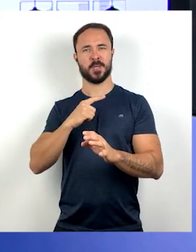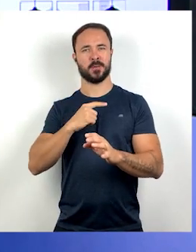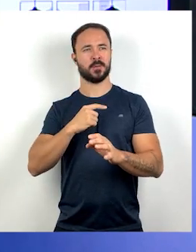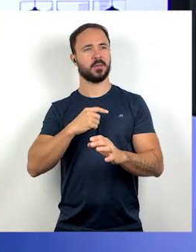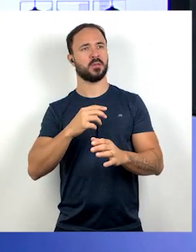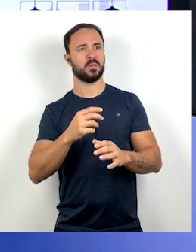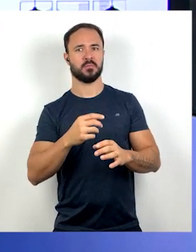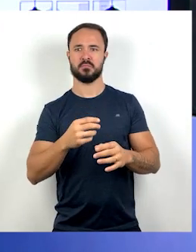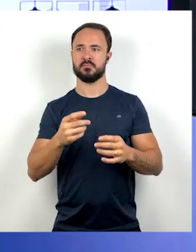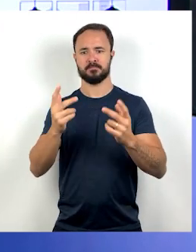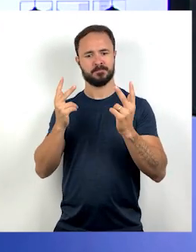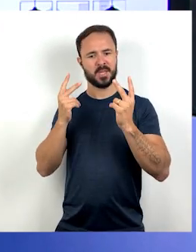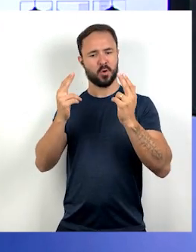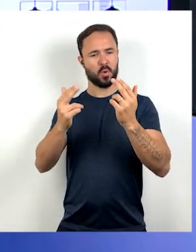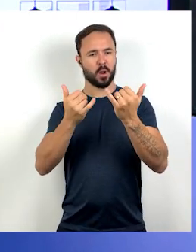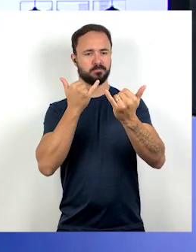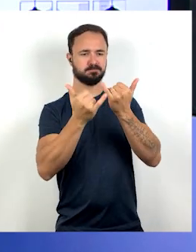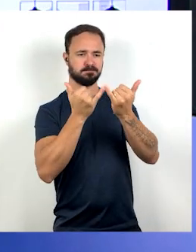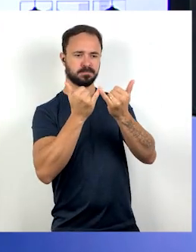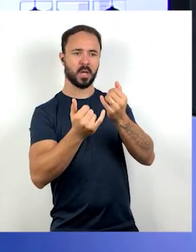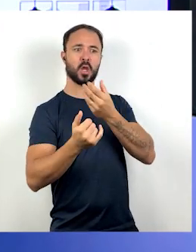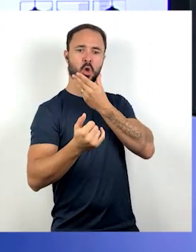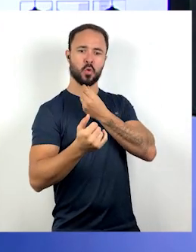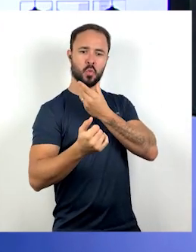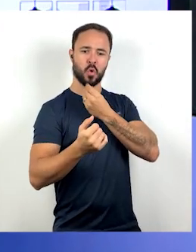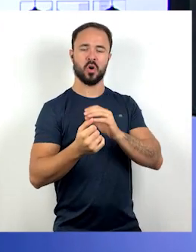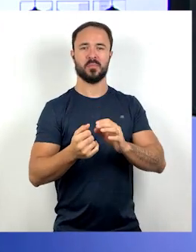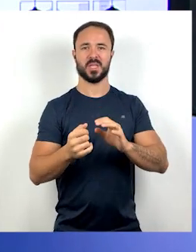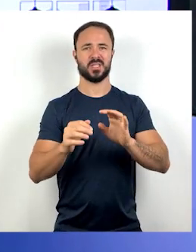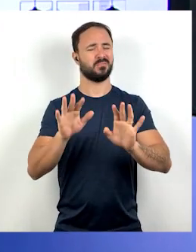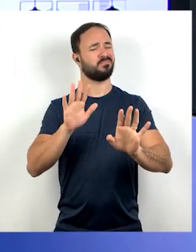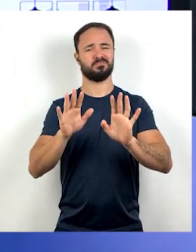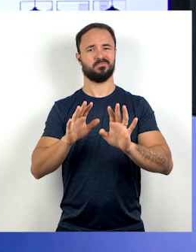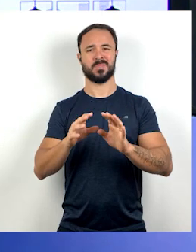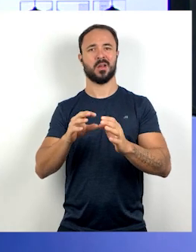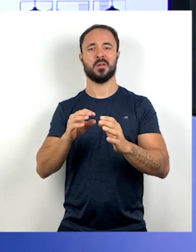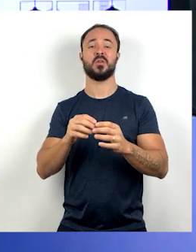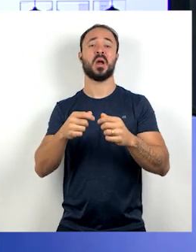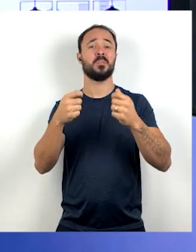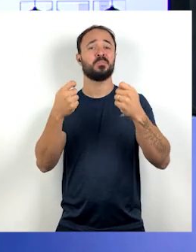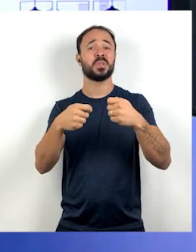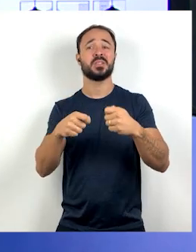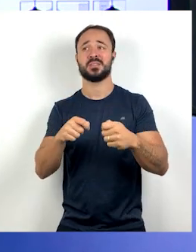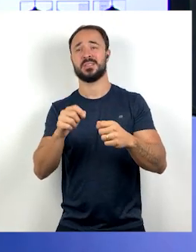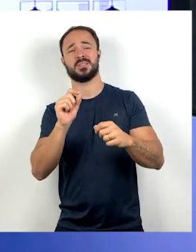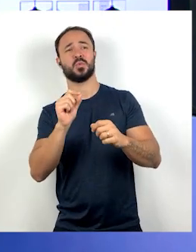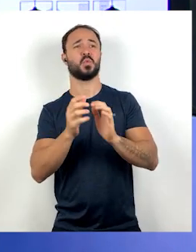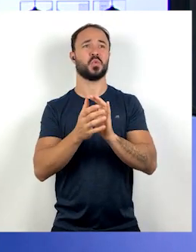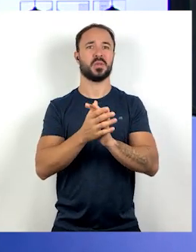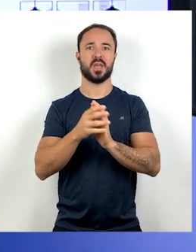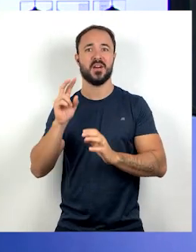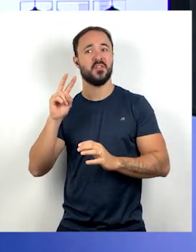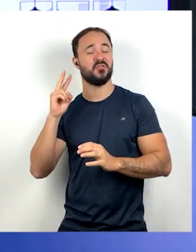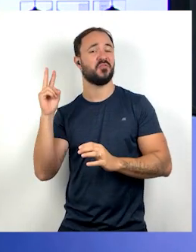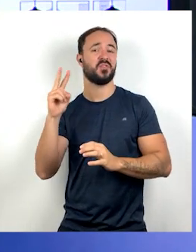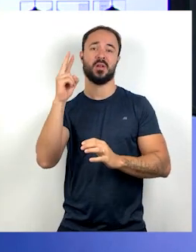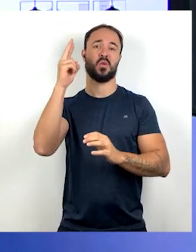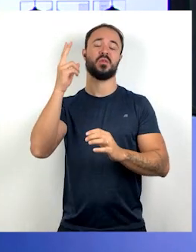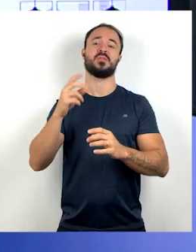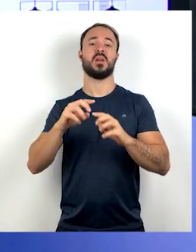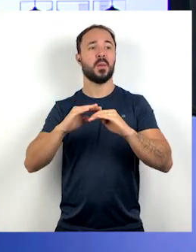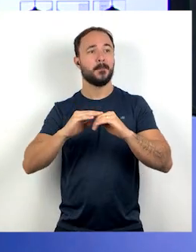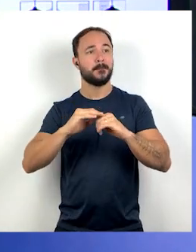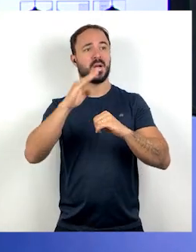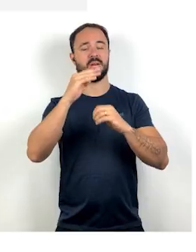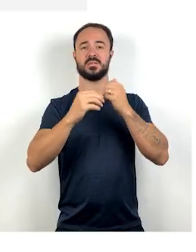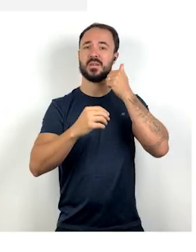ainda existe uma desigualdade salarial quando a gente vai analisar o trabalho desenvolvido por